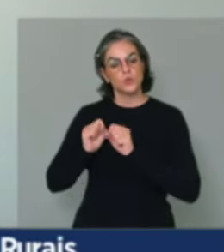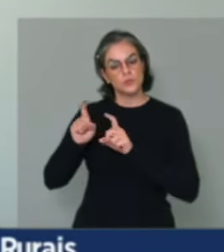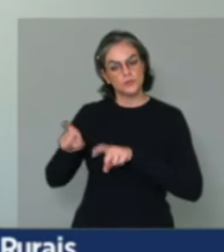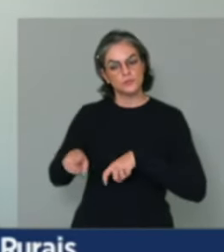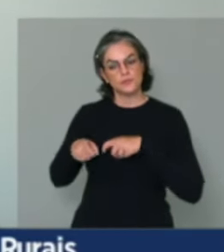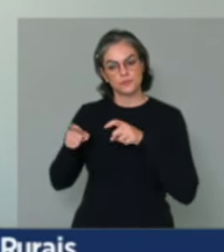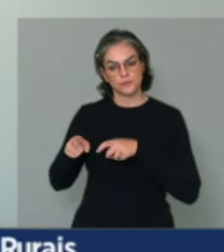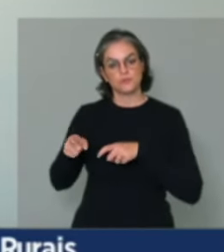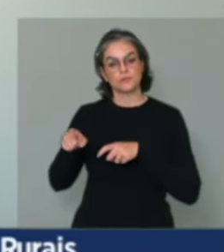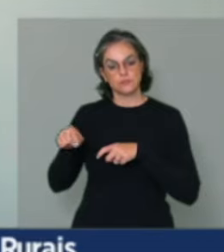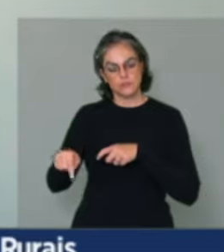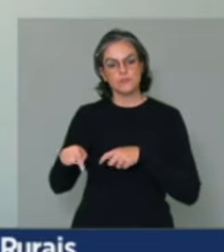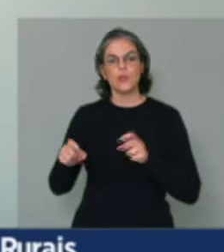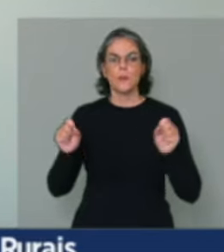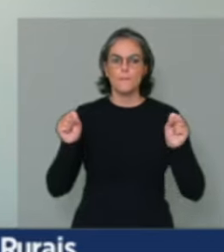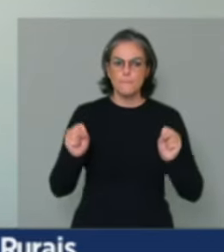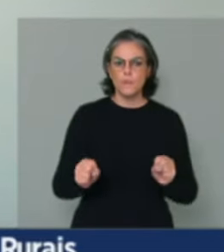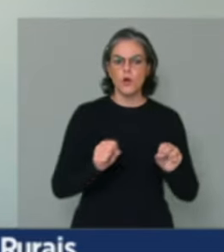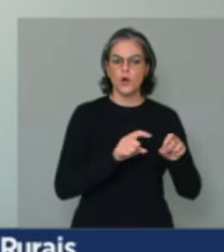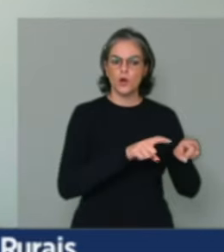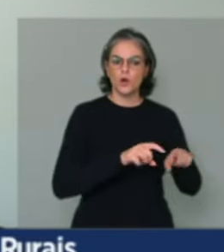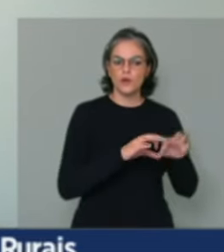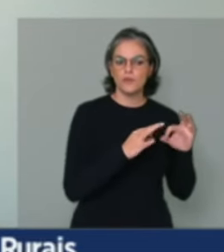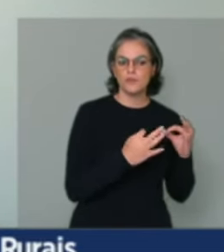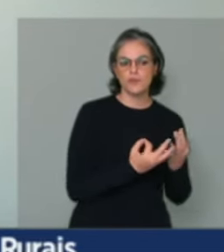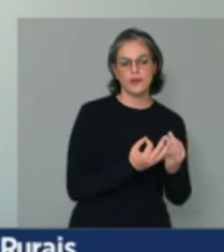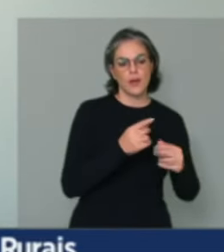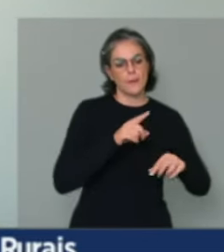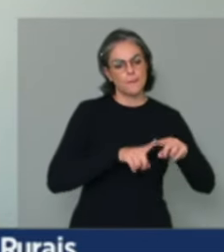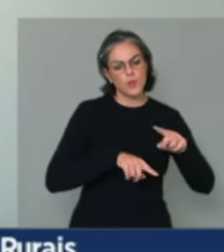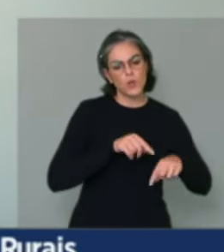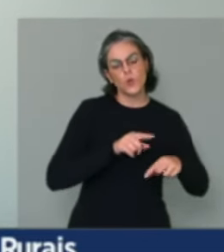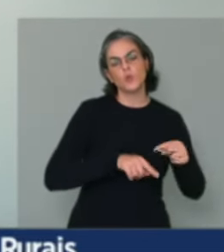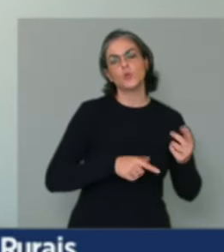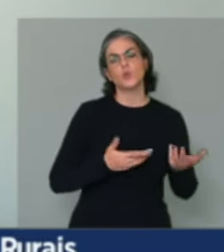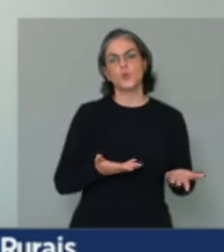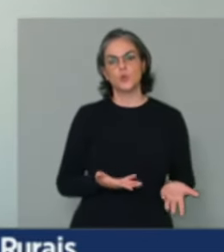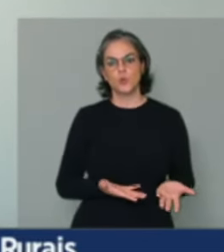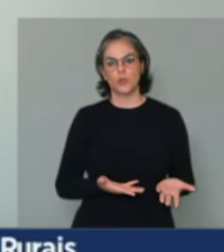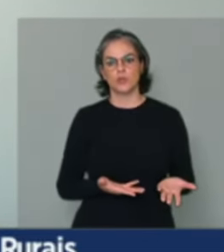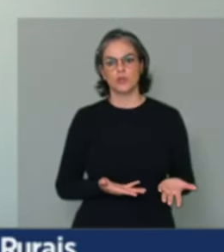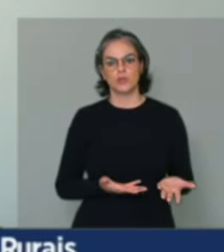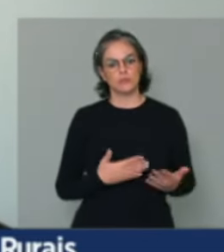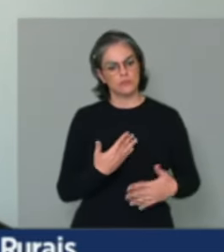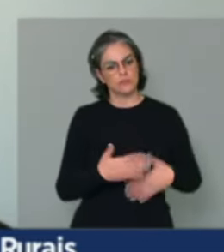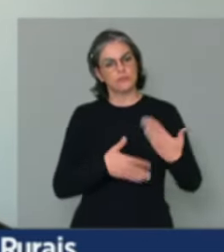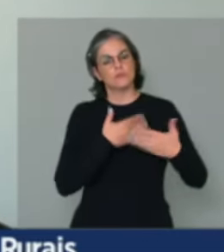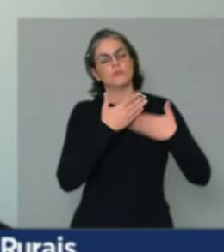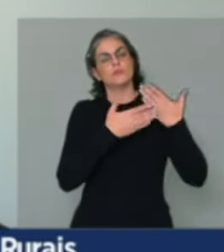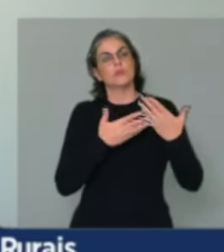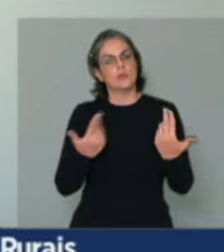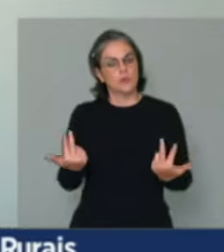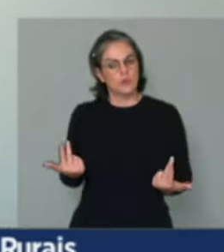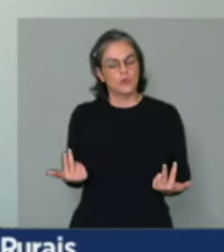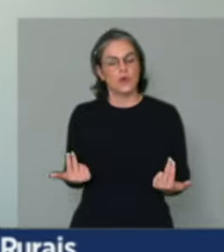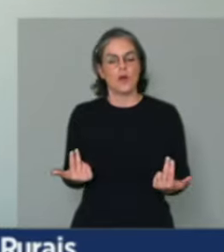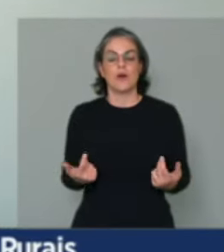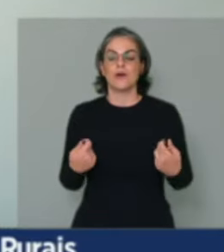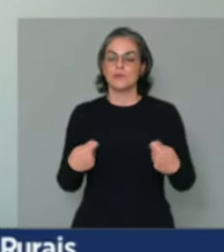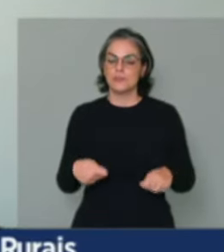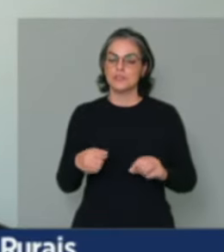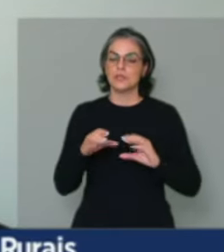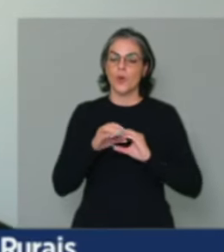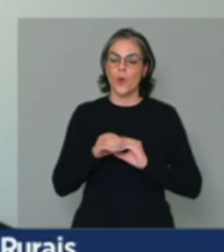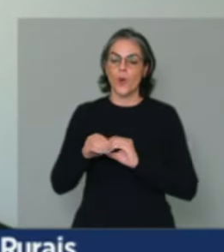também possa beneficiar os seus produtos, e aí isso vai estar articulado fortemente com o cooperativismo, com o